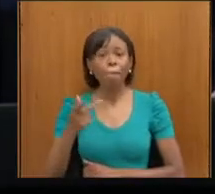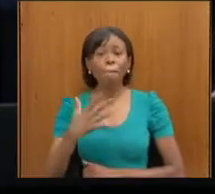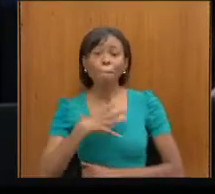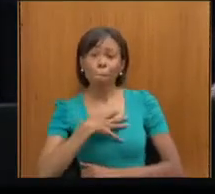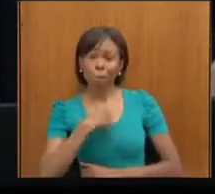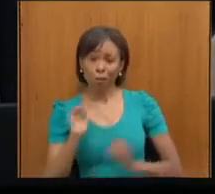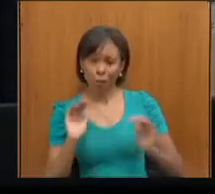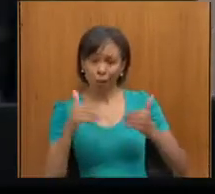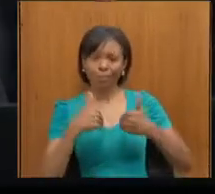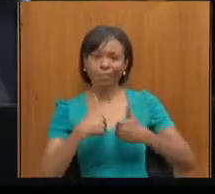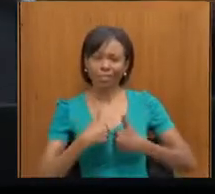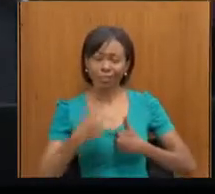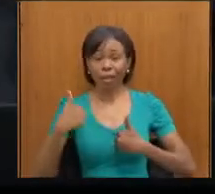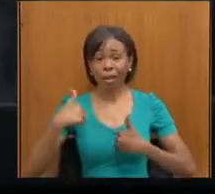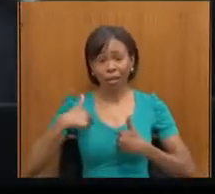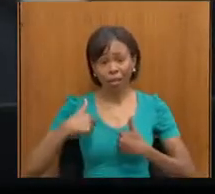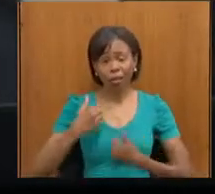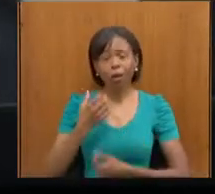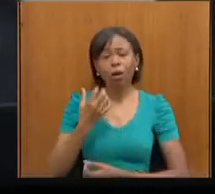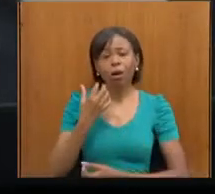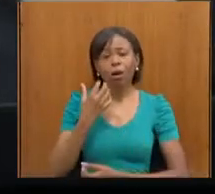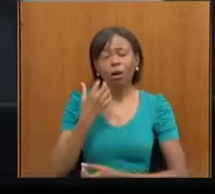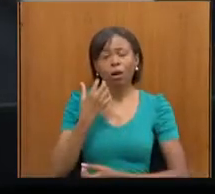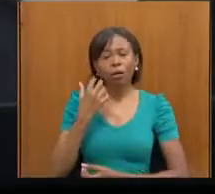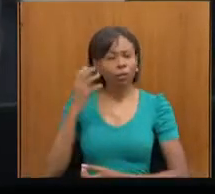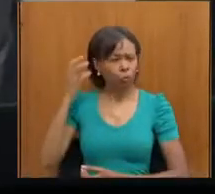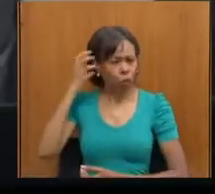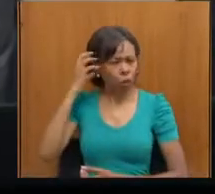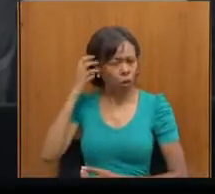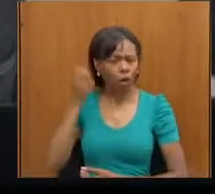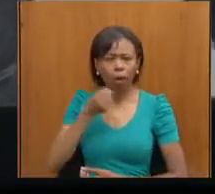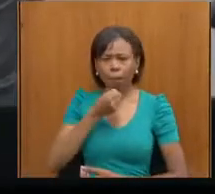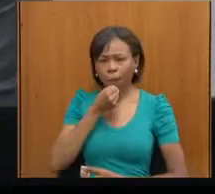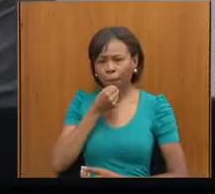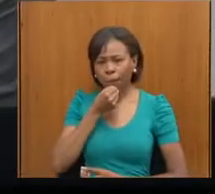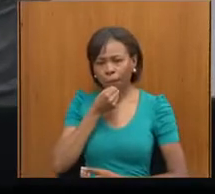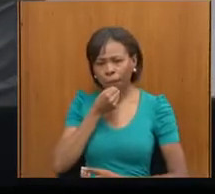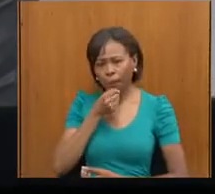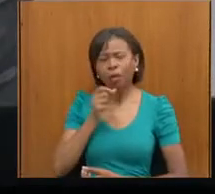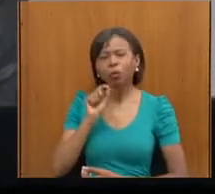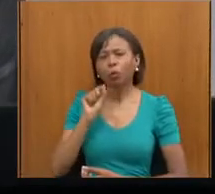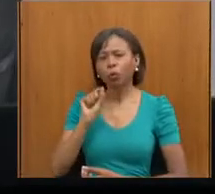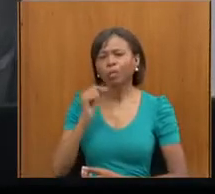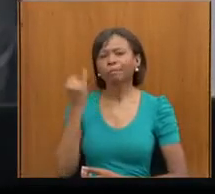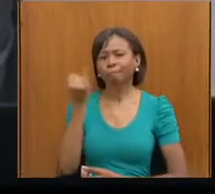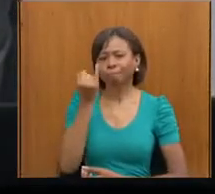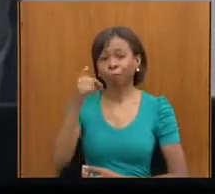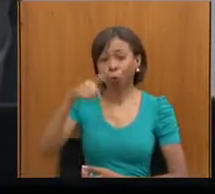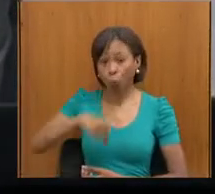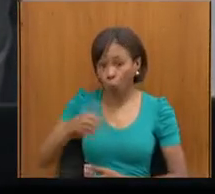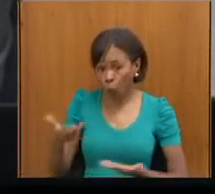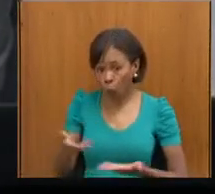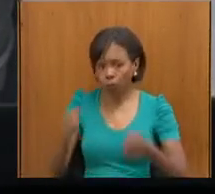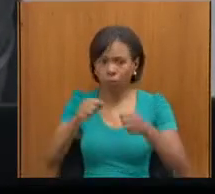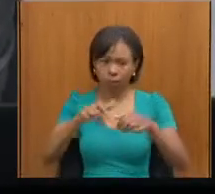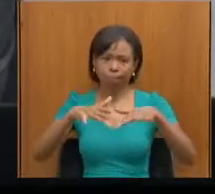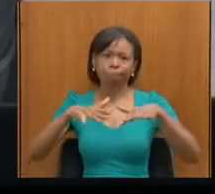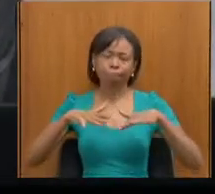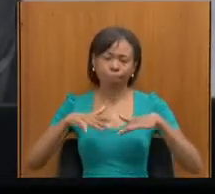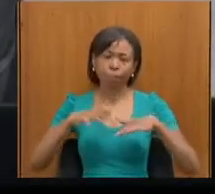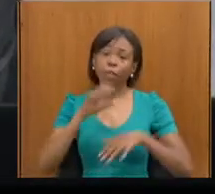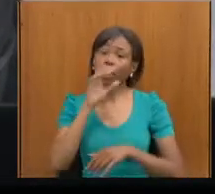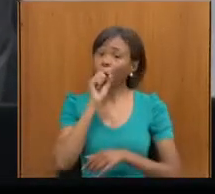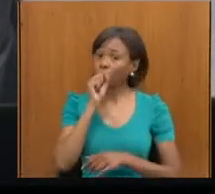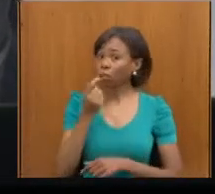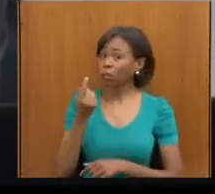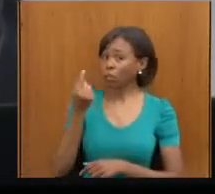então eu entrei ao vivo e durante quase cinco minutos eu explanei a importância dessa audiência. E nessa entrevista de sábado eu